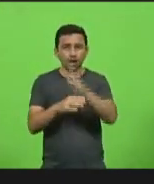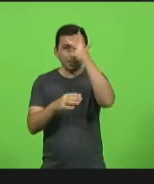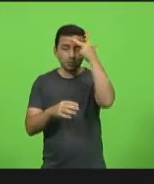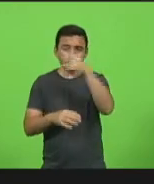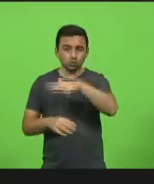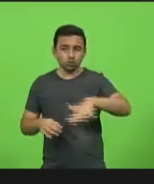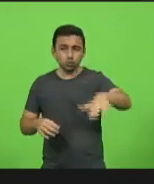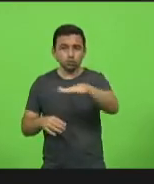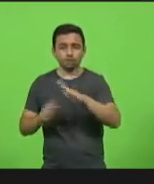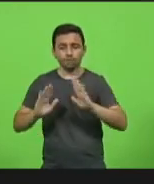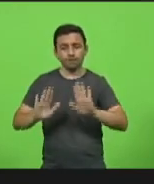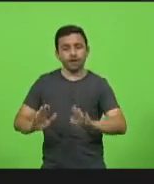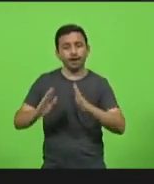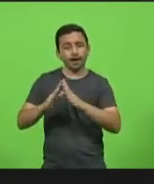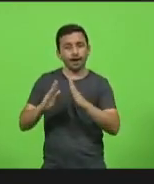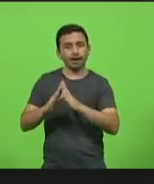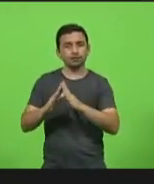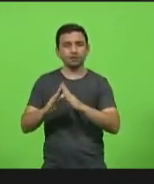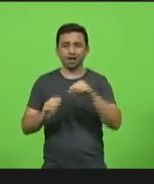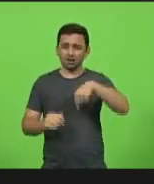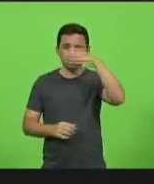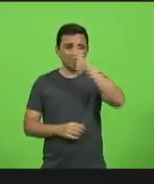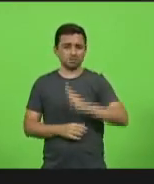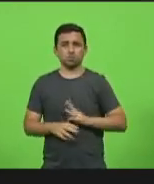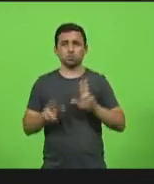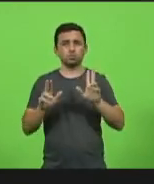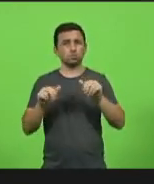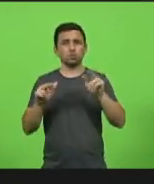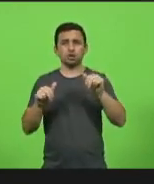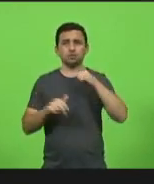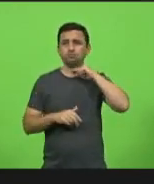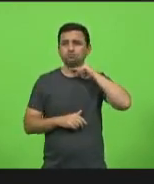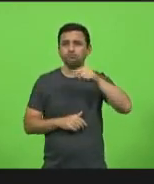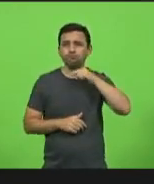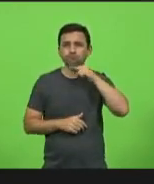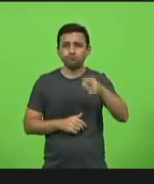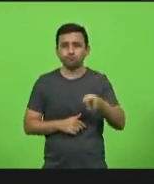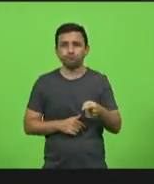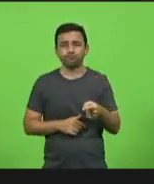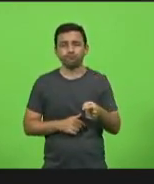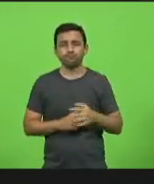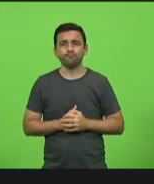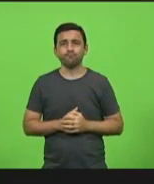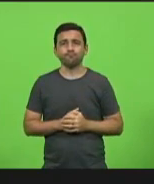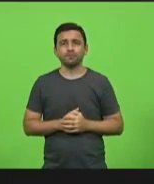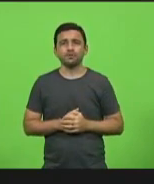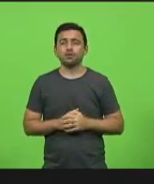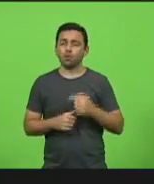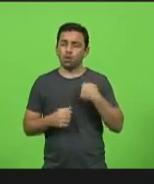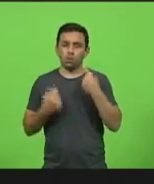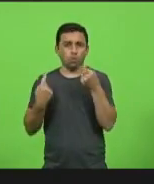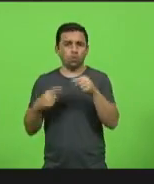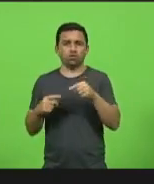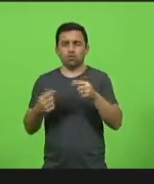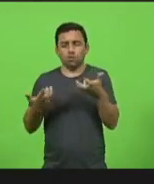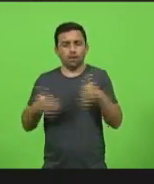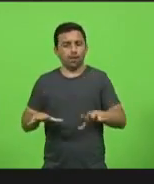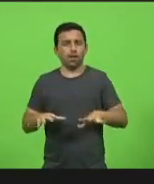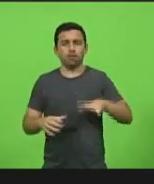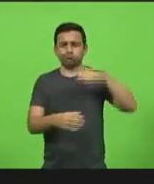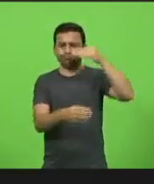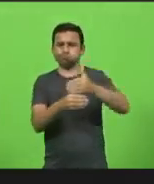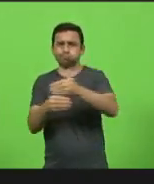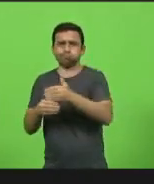e recebendo em dia. Coisa que o Brasil nunca vai conseguir fazer, até então não consegue fazer. Então, sou contra o lockdown. Mas que a gente possa